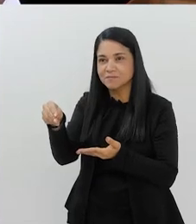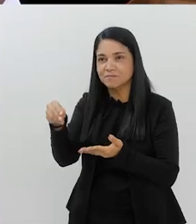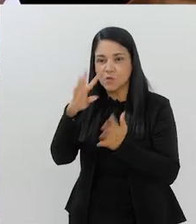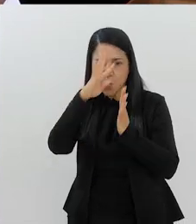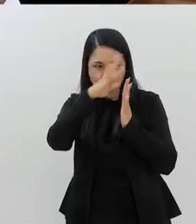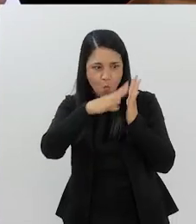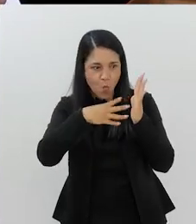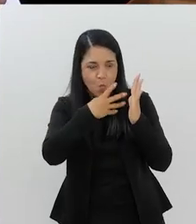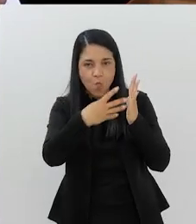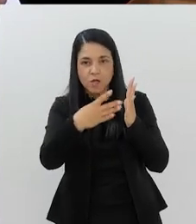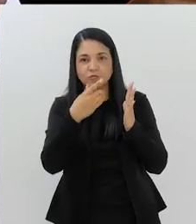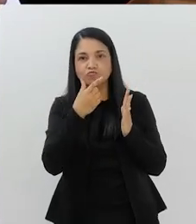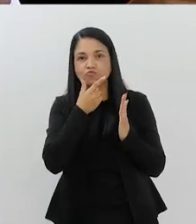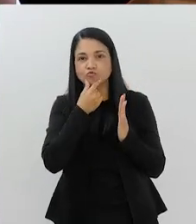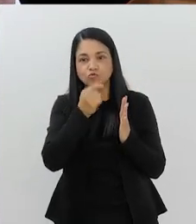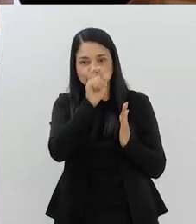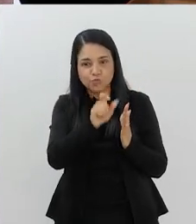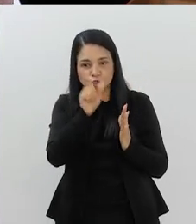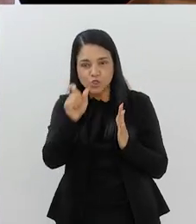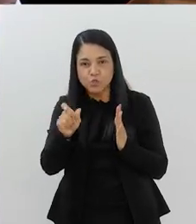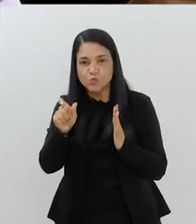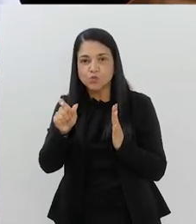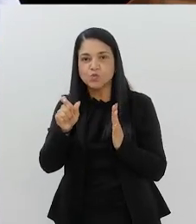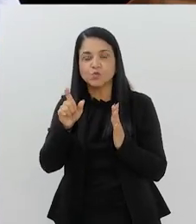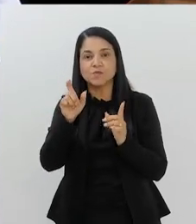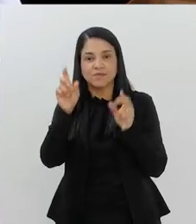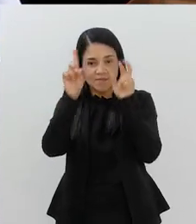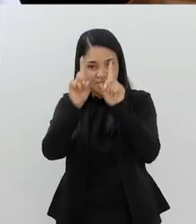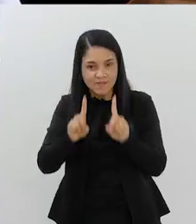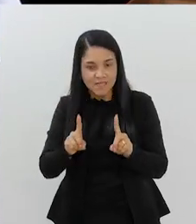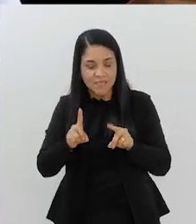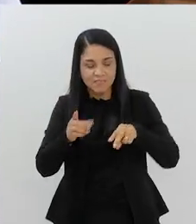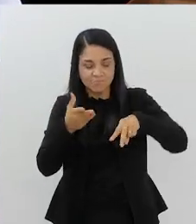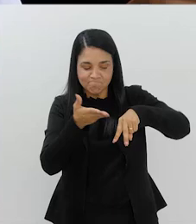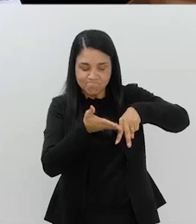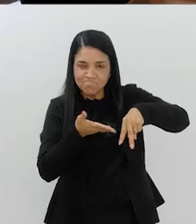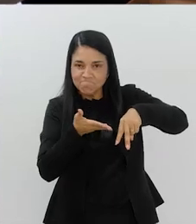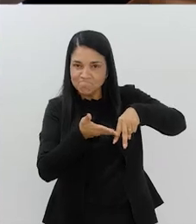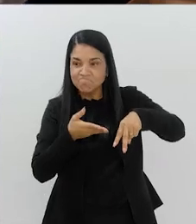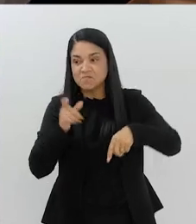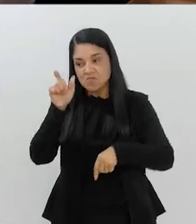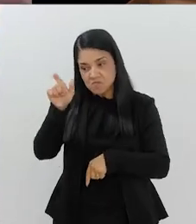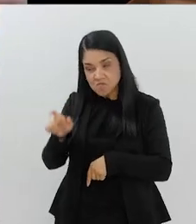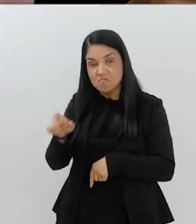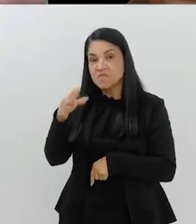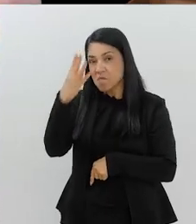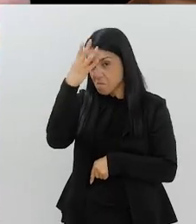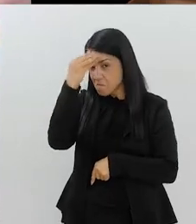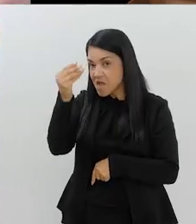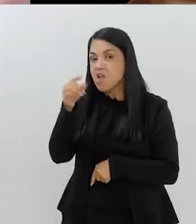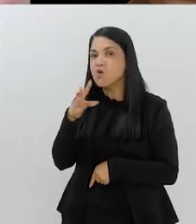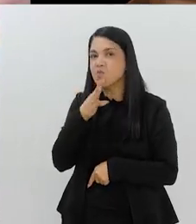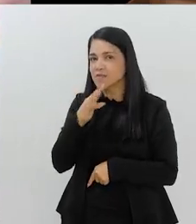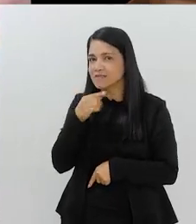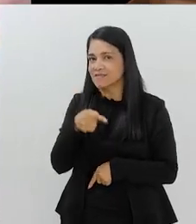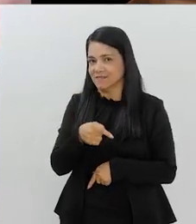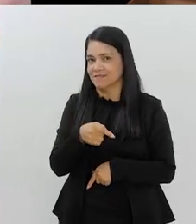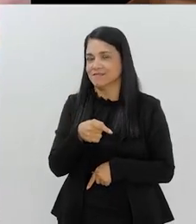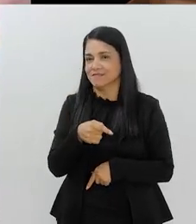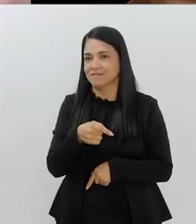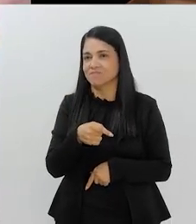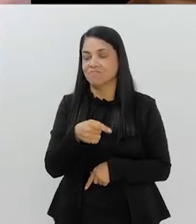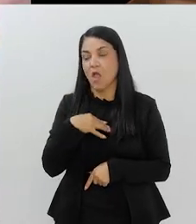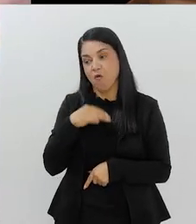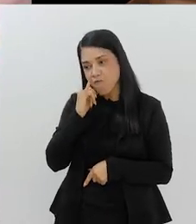um quadro dos meninos do futebol de amputados, uma modalidade que ele tão bem conhecia, o futebol, e disse a ele,